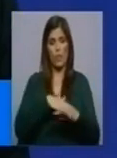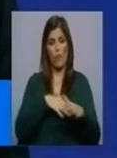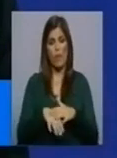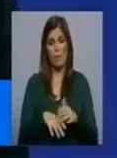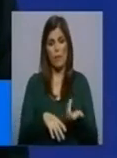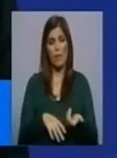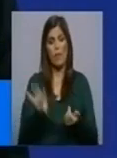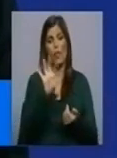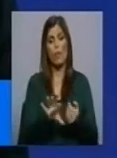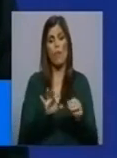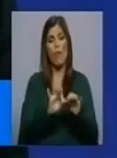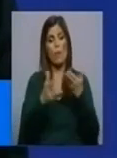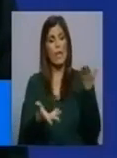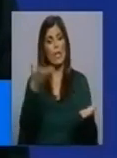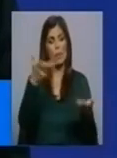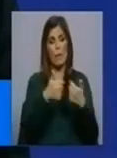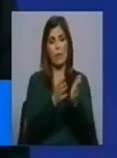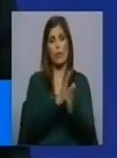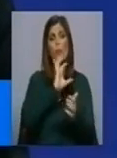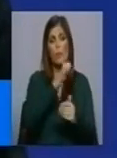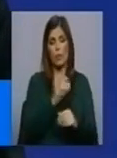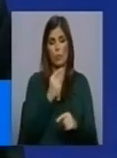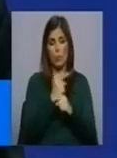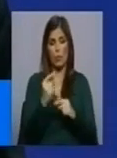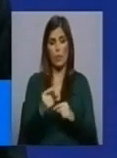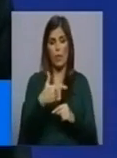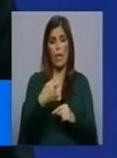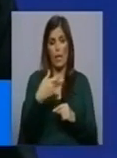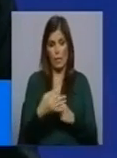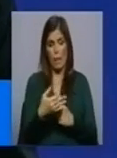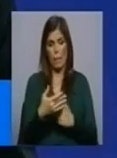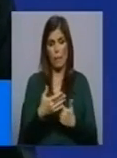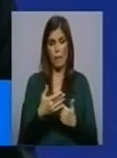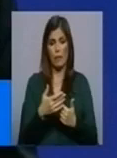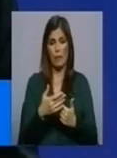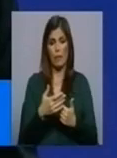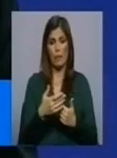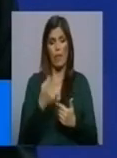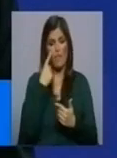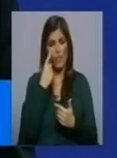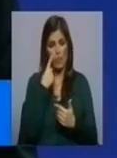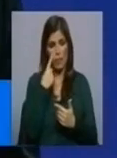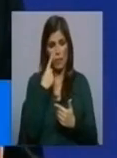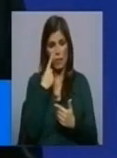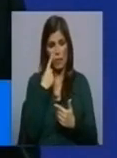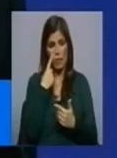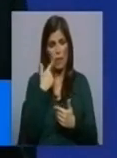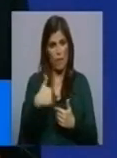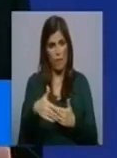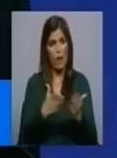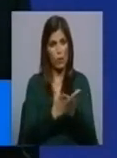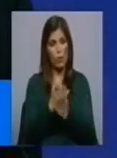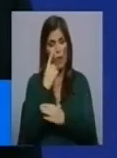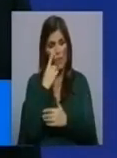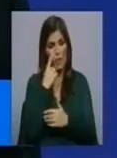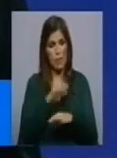equilibrada por todo o país, porque a TAP, como vive de facto e vai continuar a viver, e